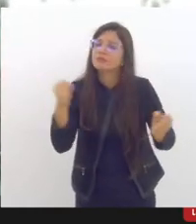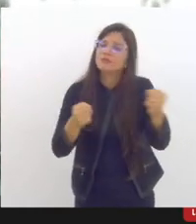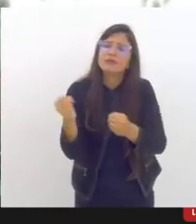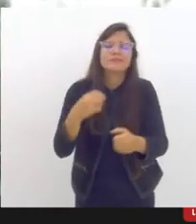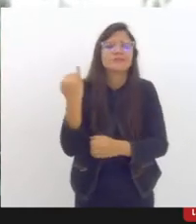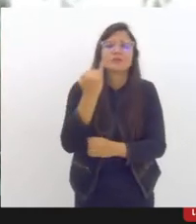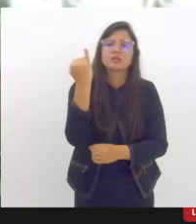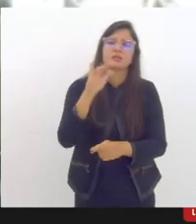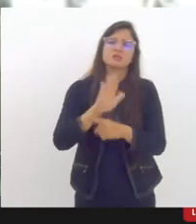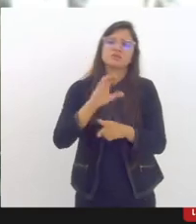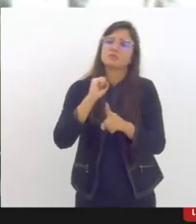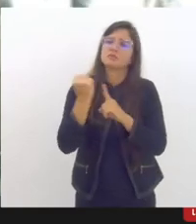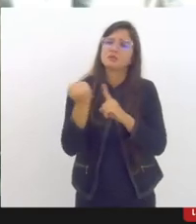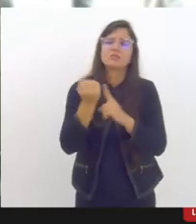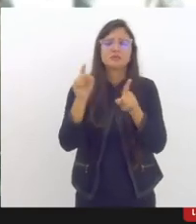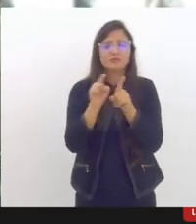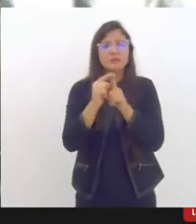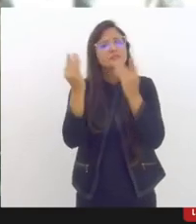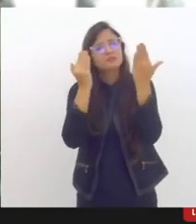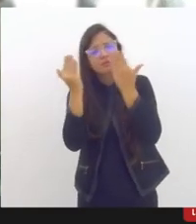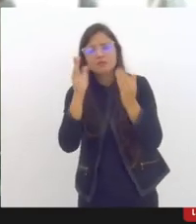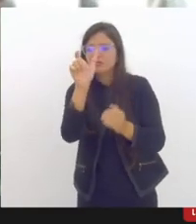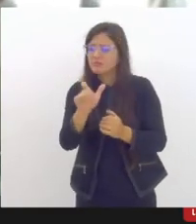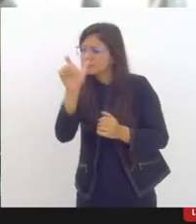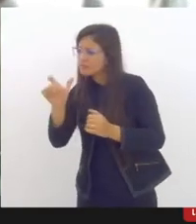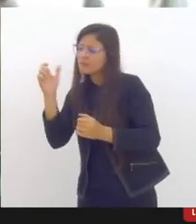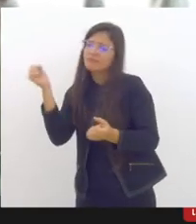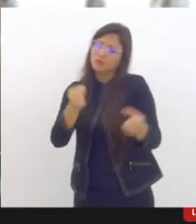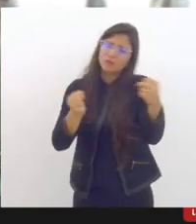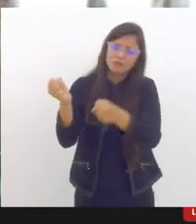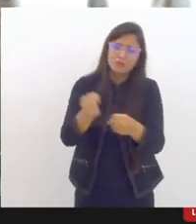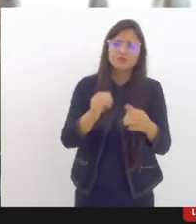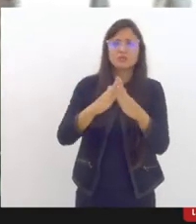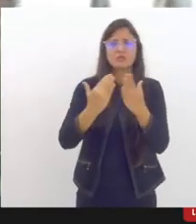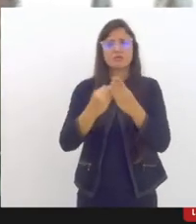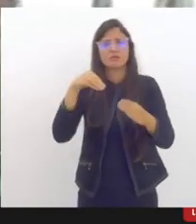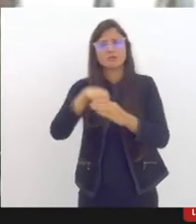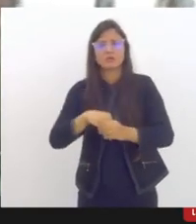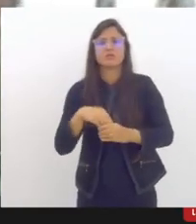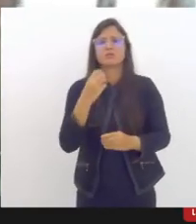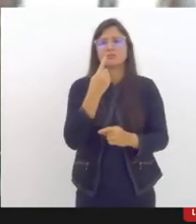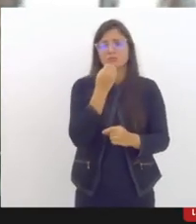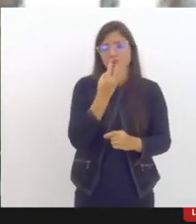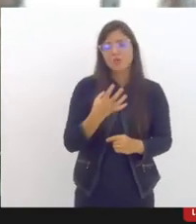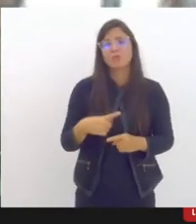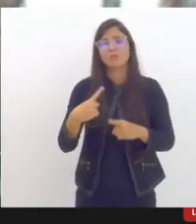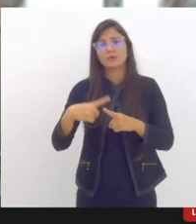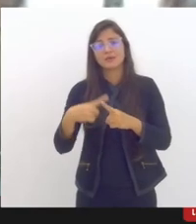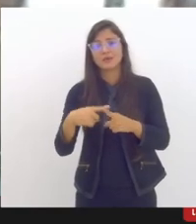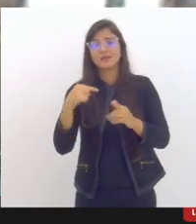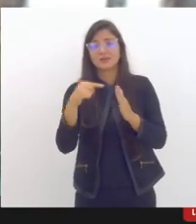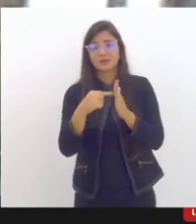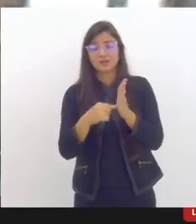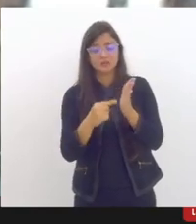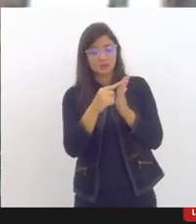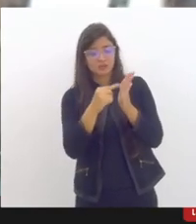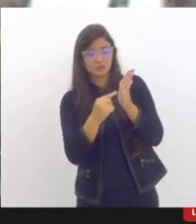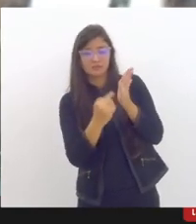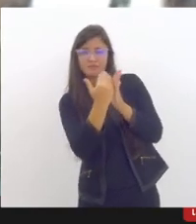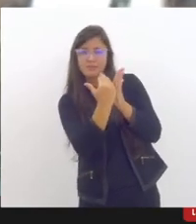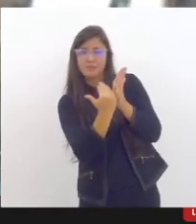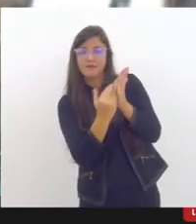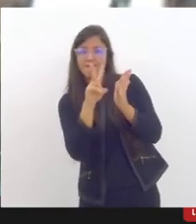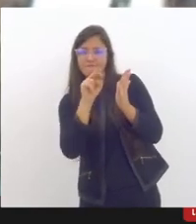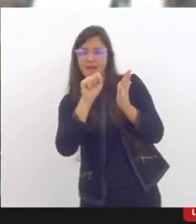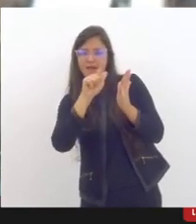escola entendemos como um desafio a ser enfrentado a criação de escargos destinados a assistentes sociais e psicólogas e